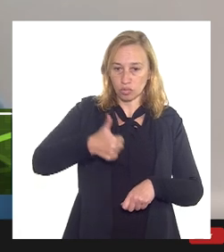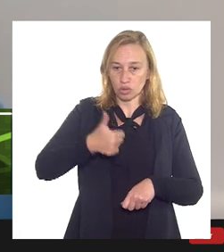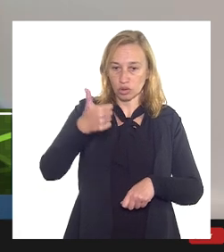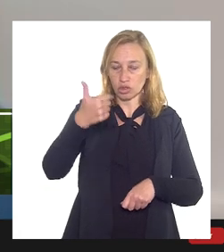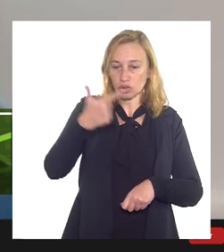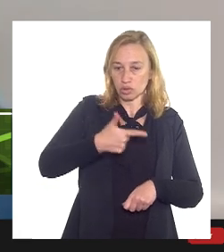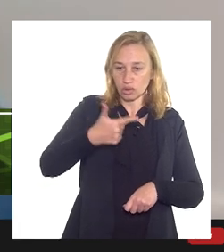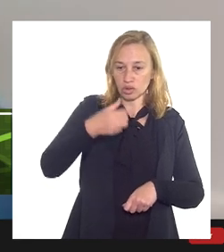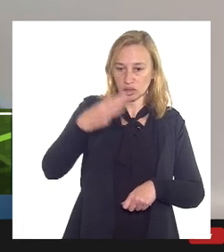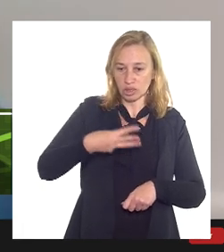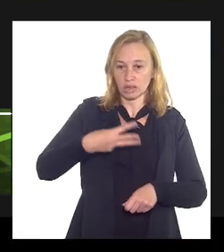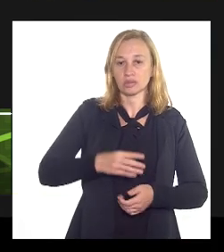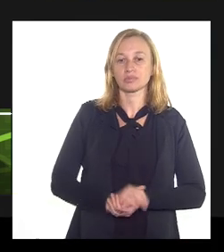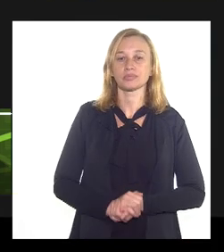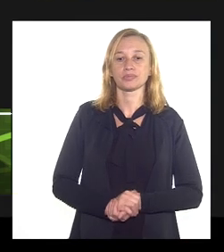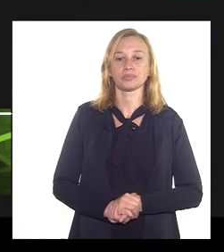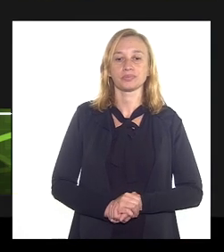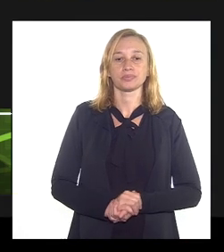da Rota 3